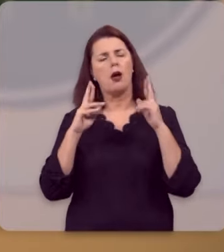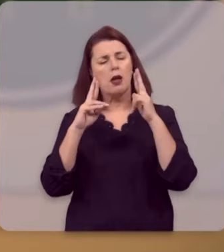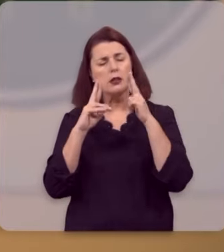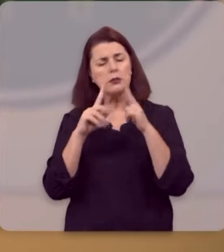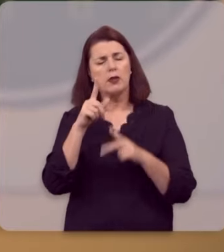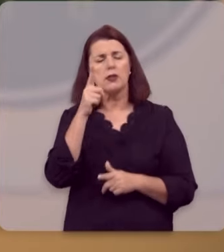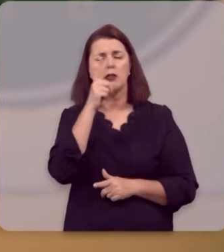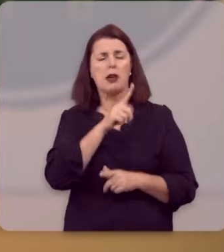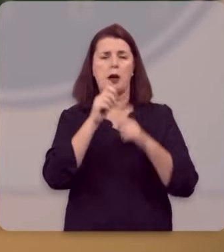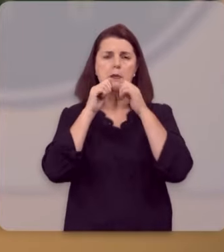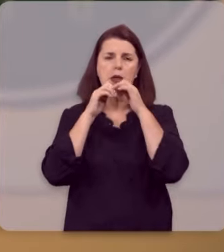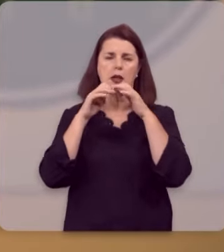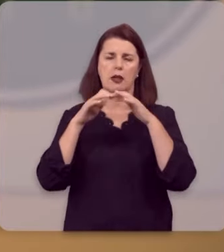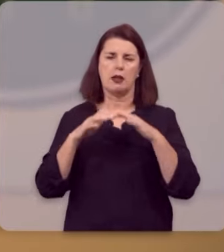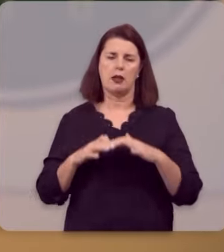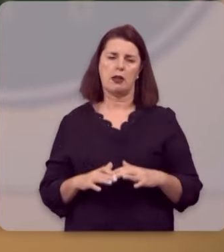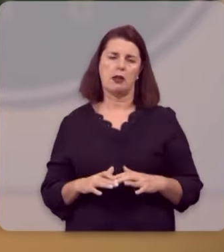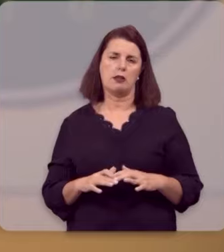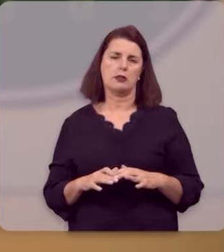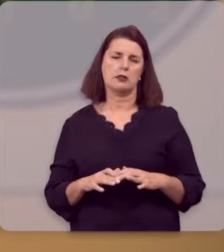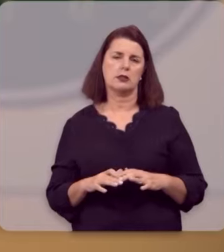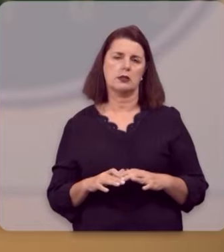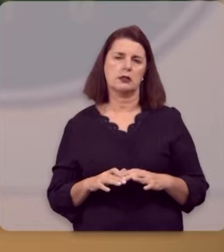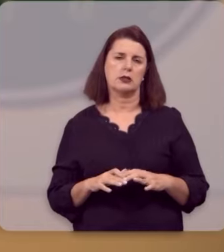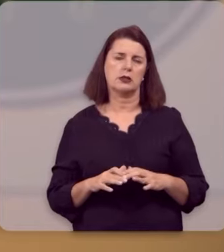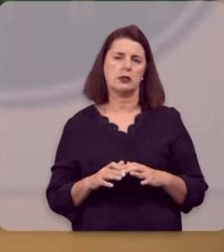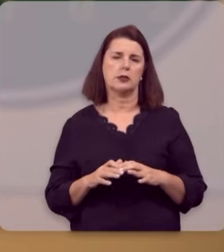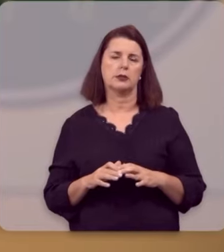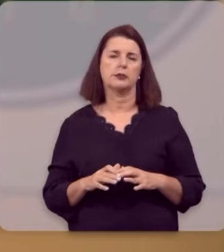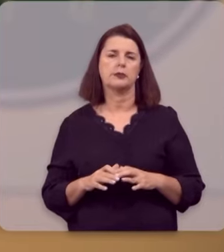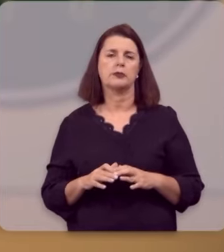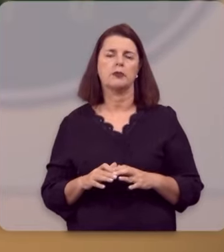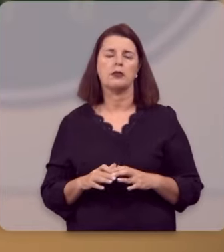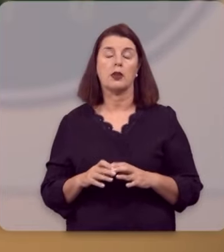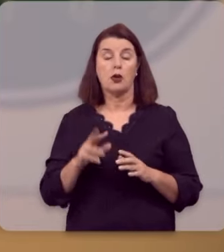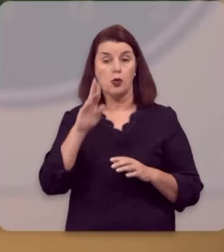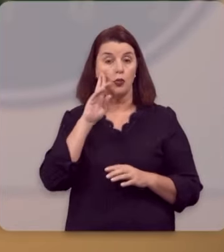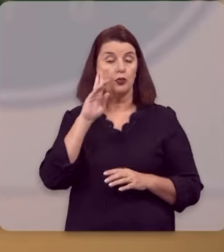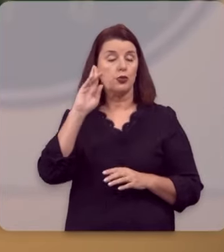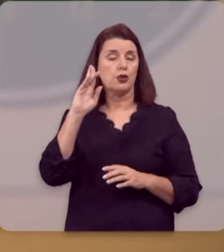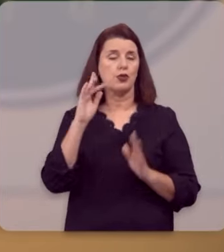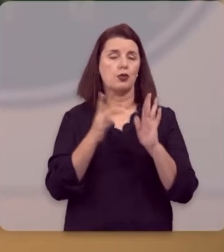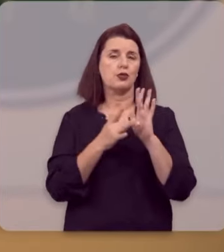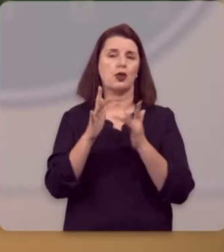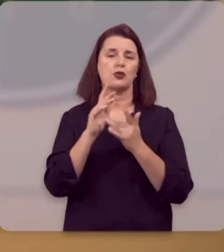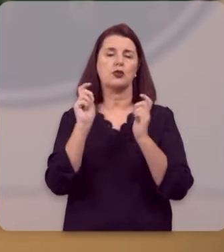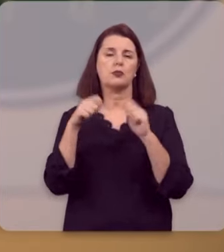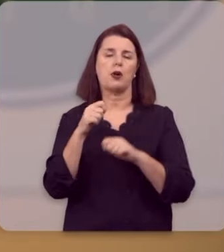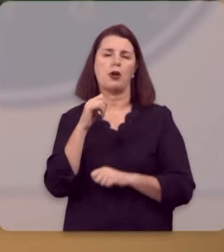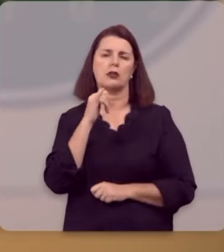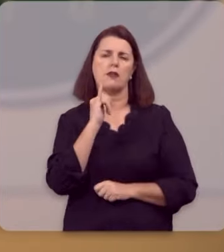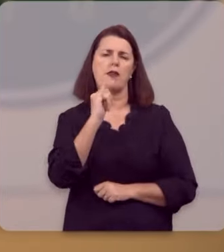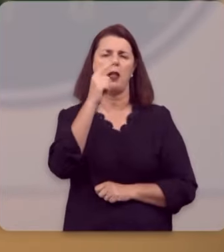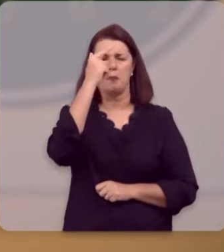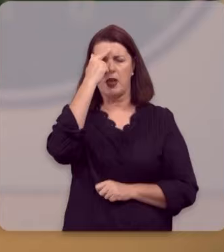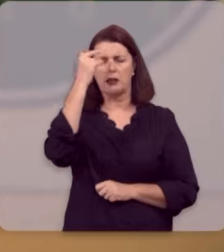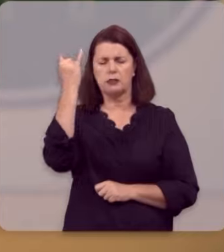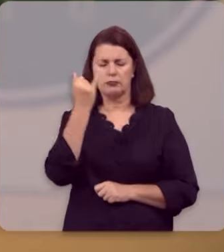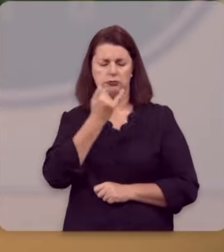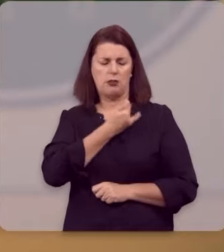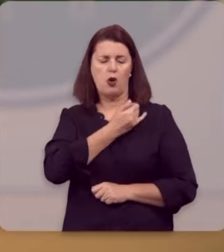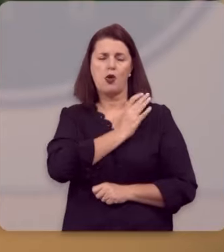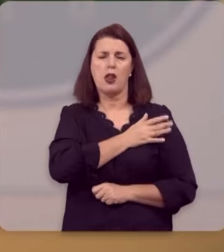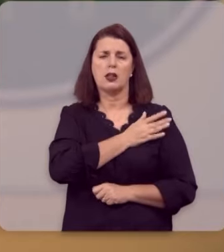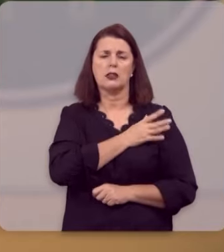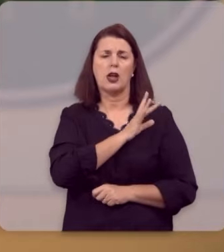e eu espero que você de fato tenha sido ricamente abençoado, abençoado, que o Senhor Jesus possa falar a sua mente